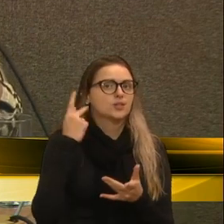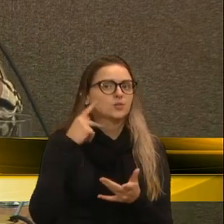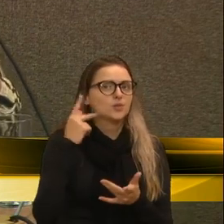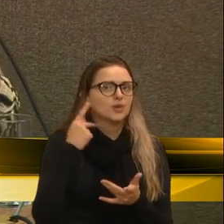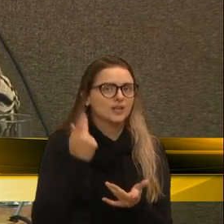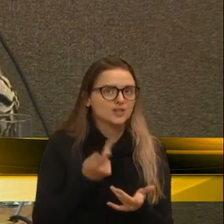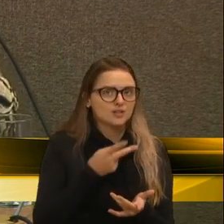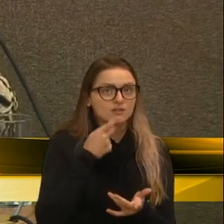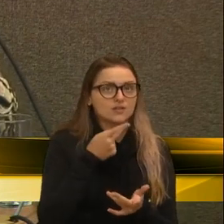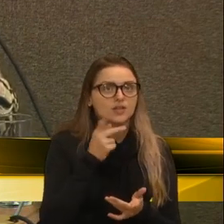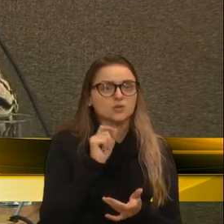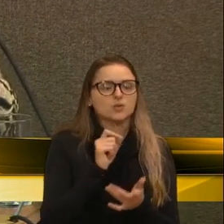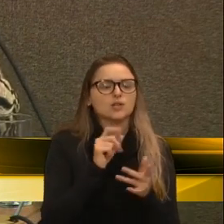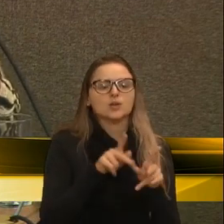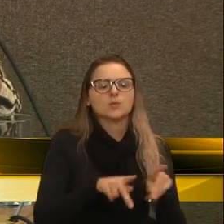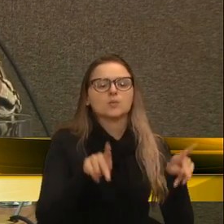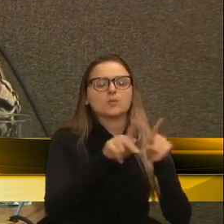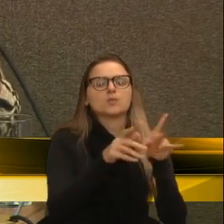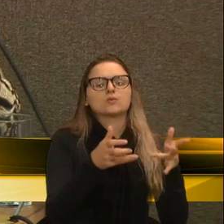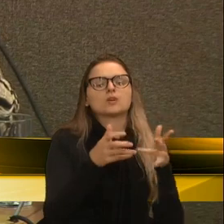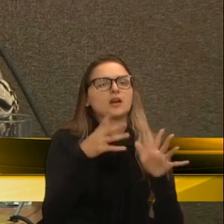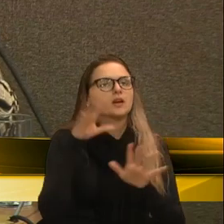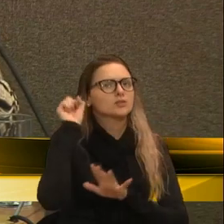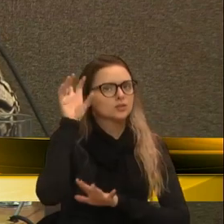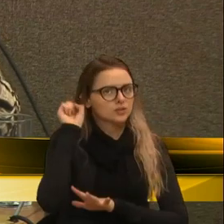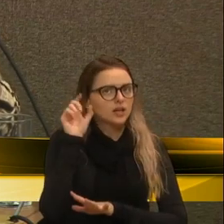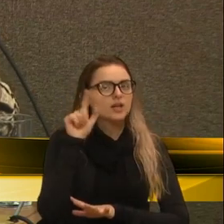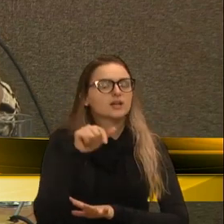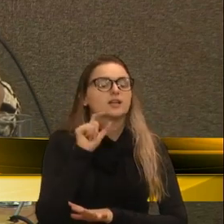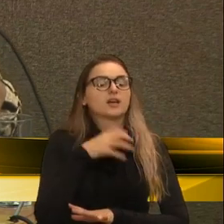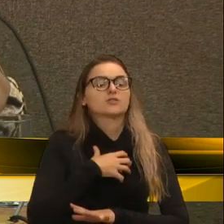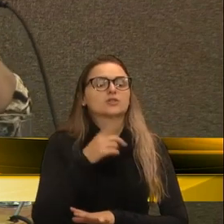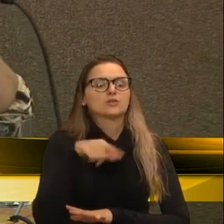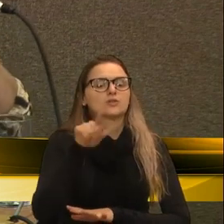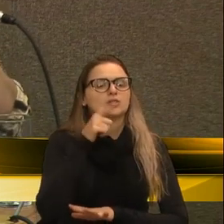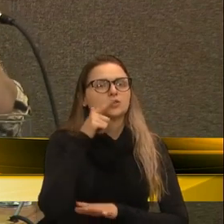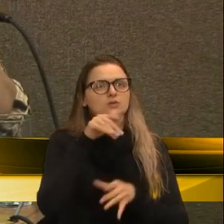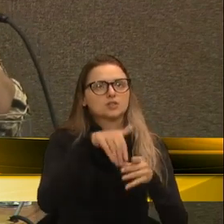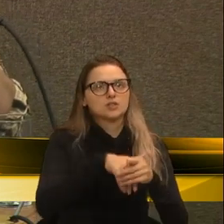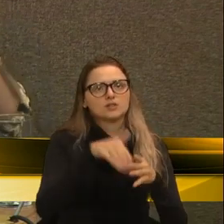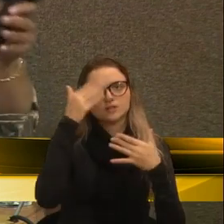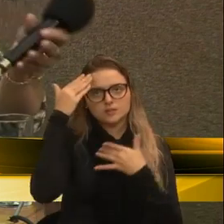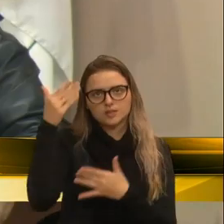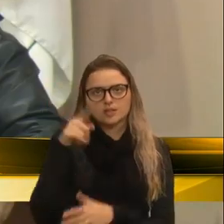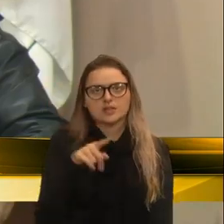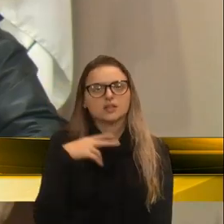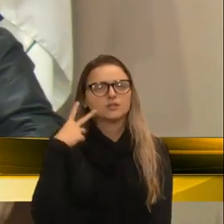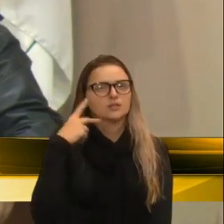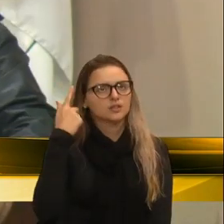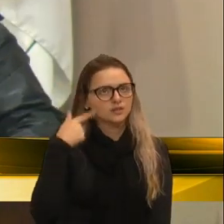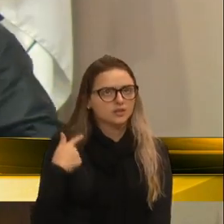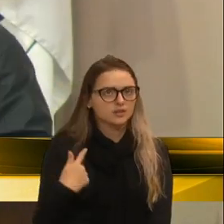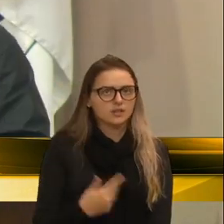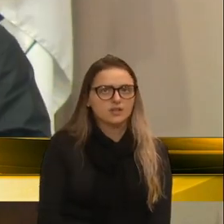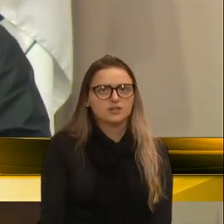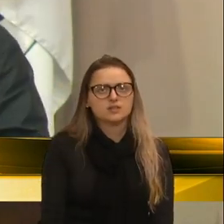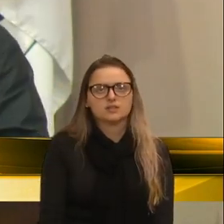falando o o povo quer ouvir, que foi assim que vocês ganharam as eleições. Muito obrigado, vereador Agradez,